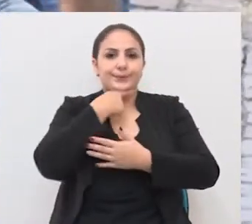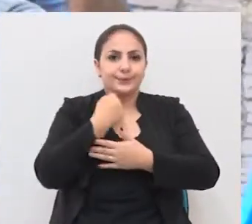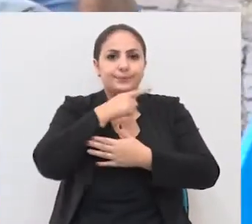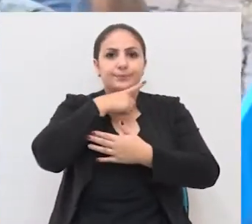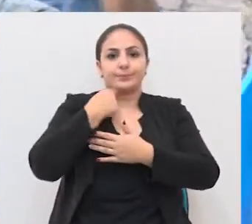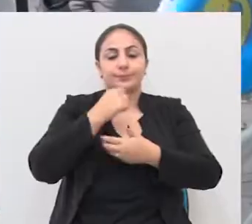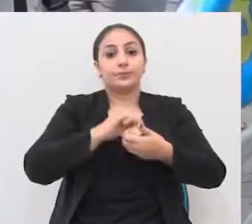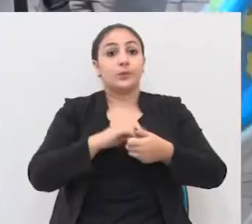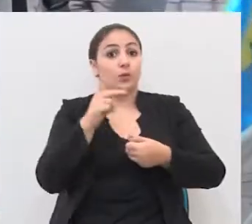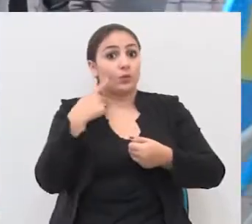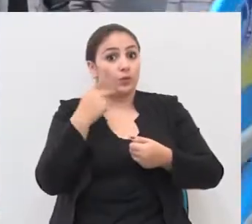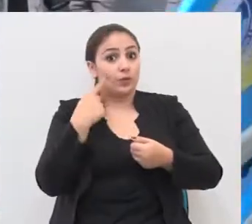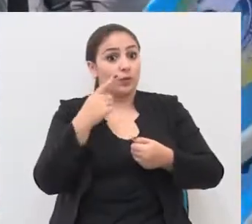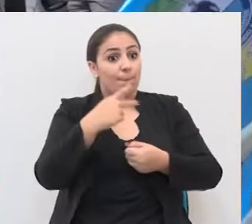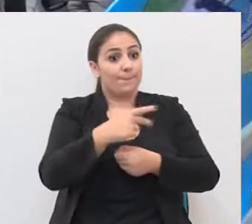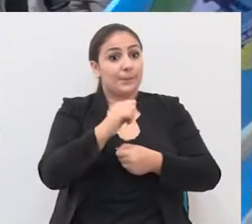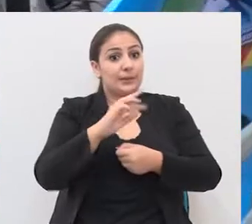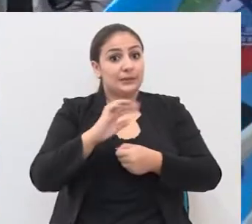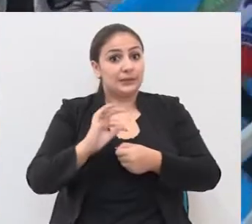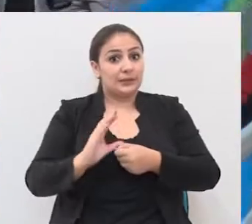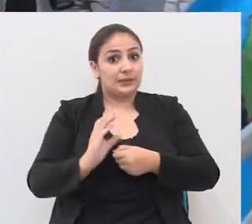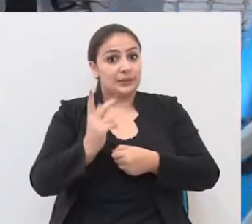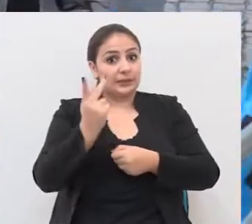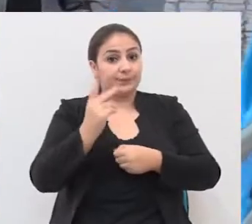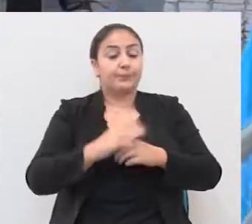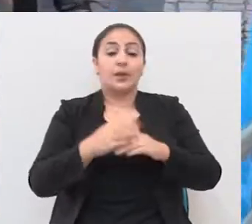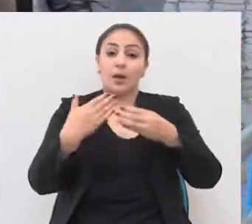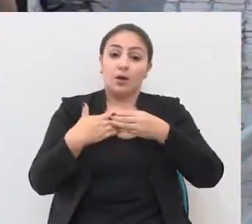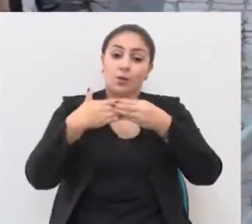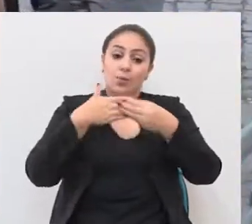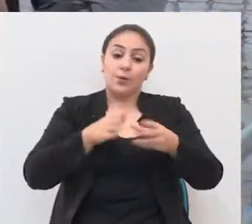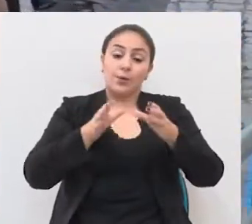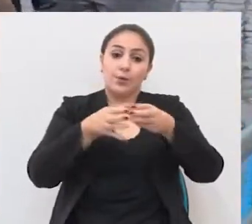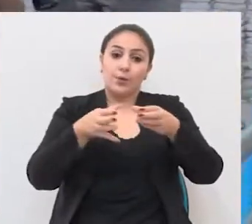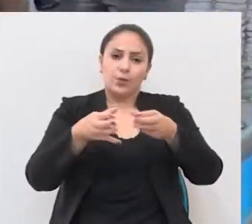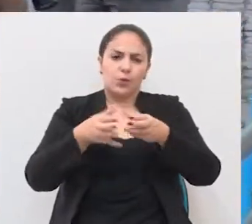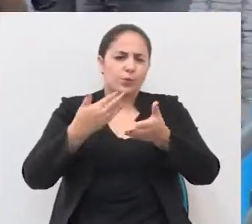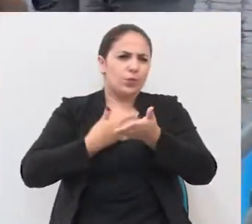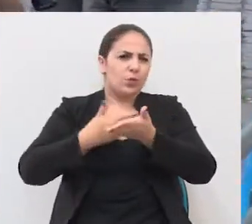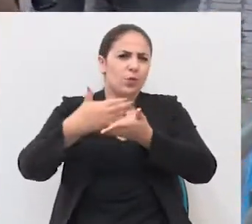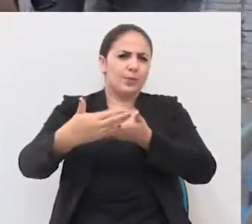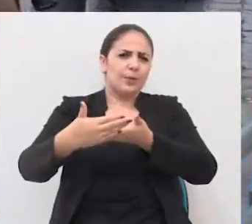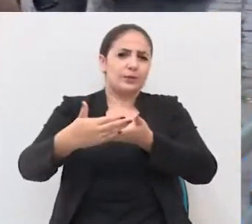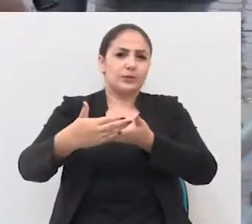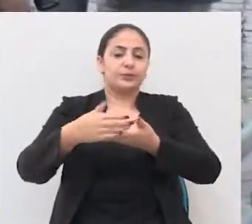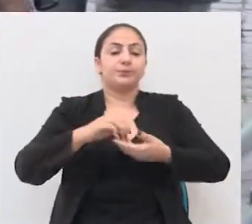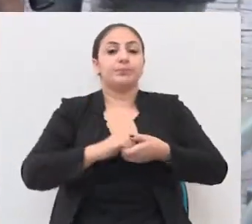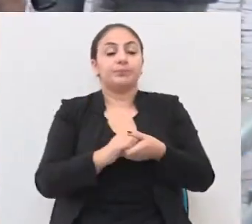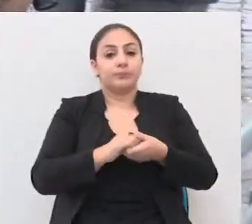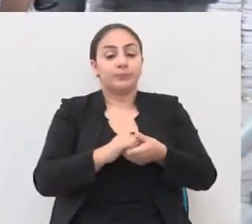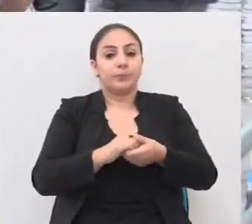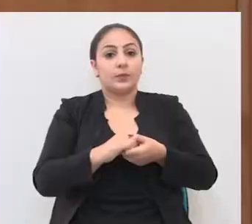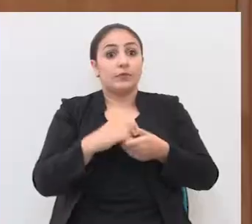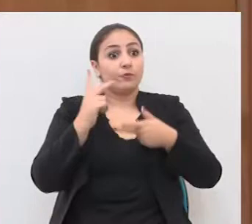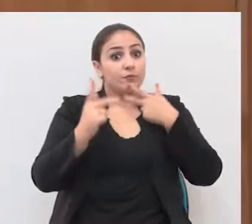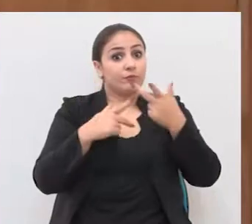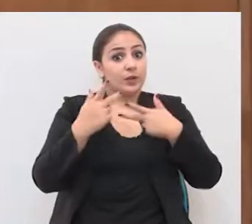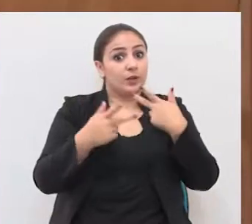atraso. O vereador Patrick Cavalcante, que acompanha a categoria desde o início dos impasses,